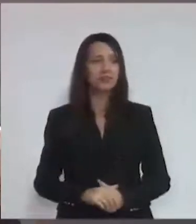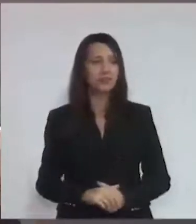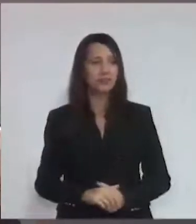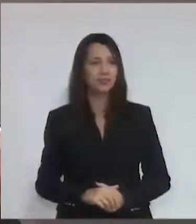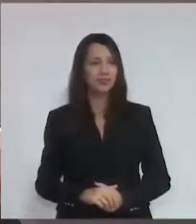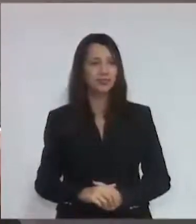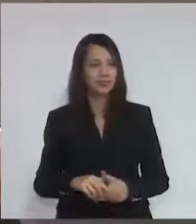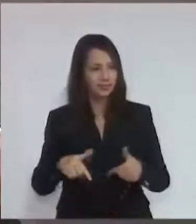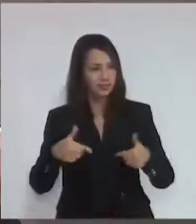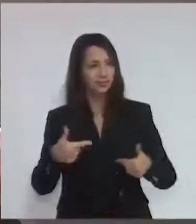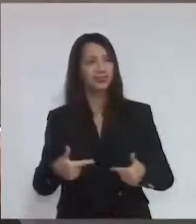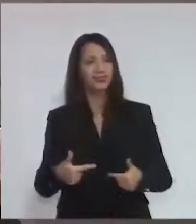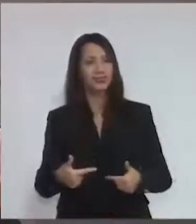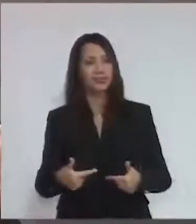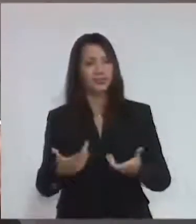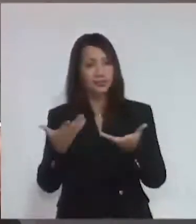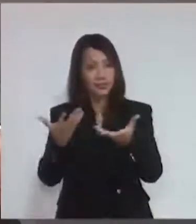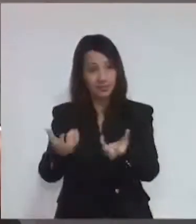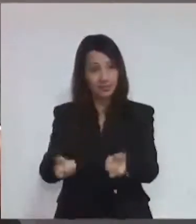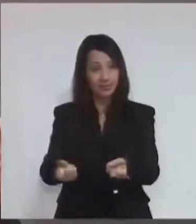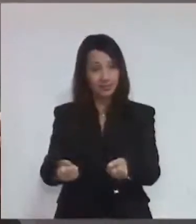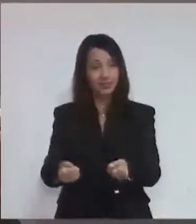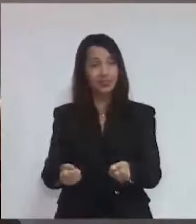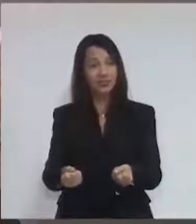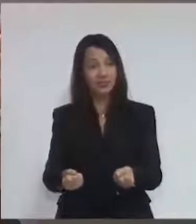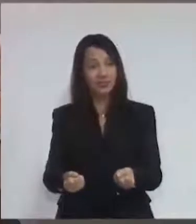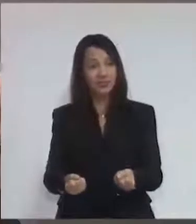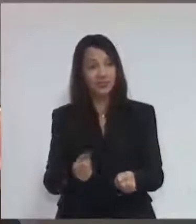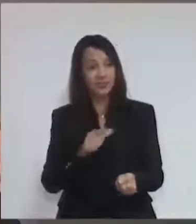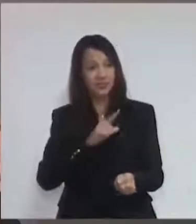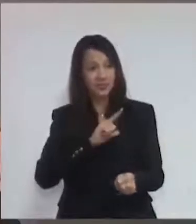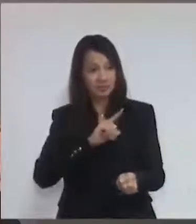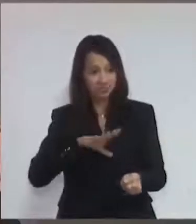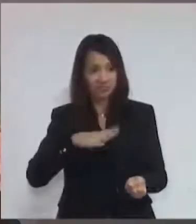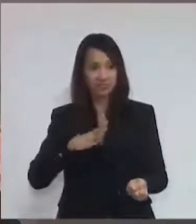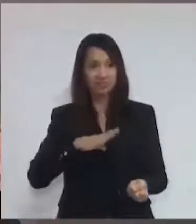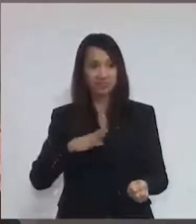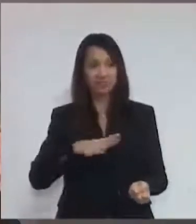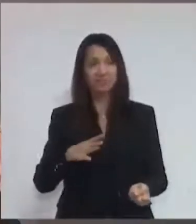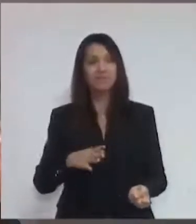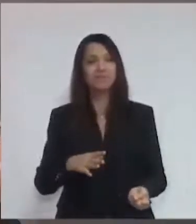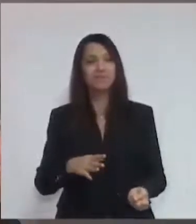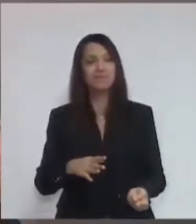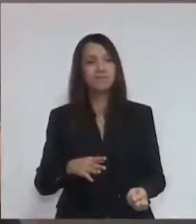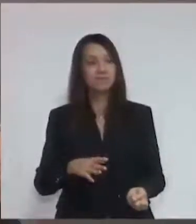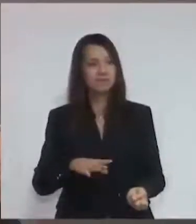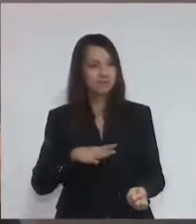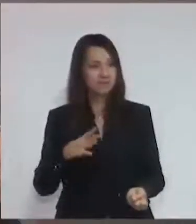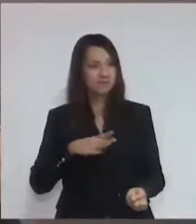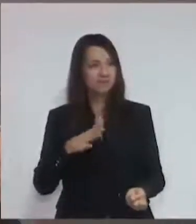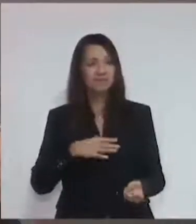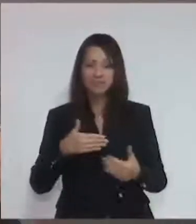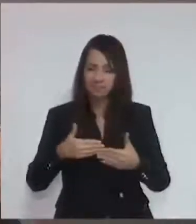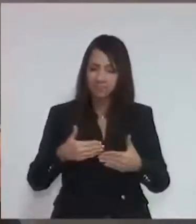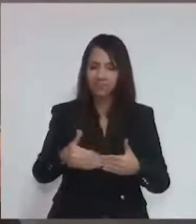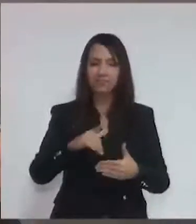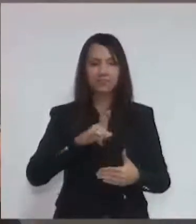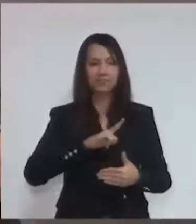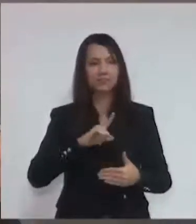guerreira, abraçou a causa e leva com muita coragem, com muita luta, ela leva a causa dela adiante.